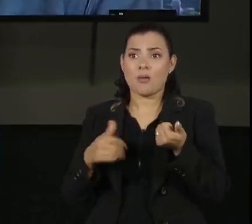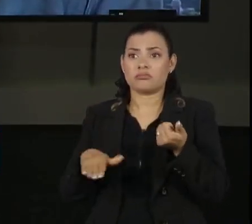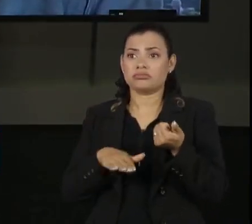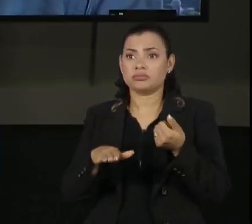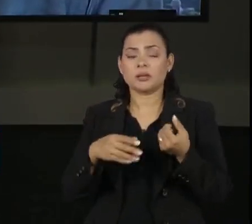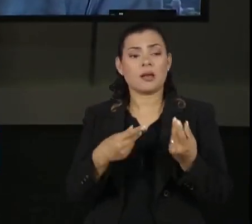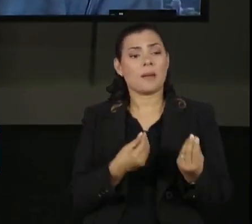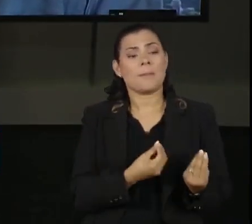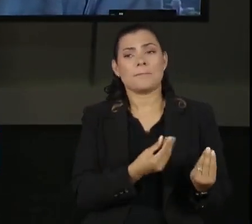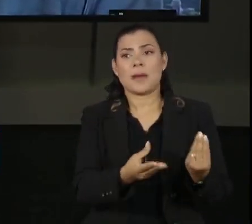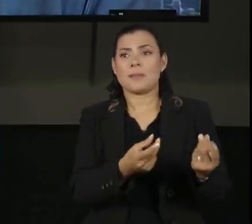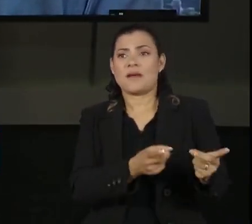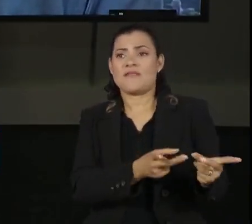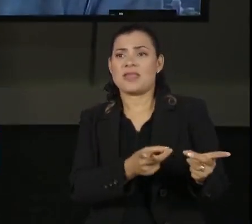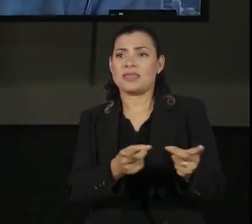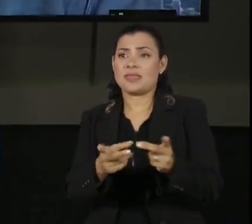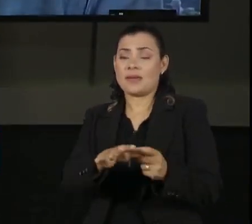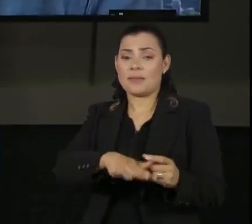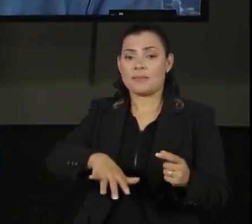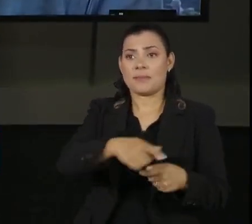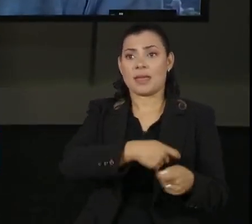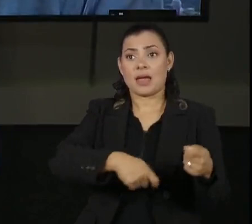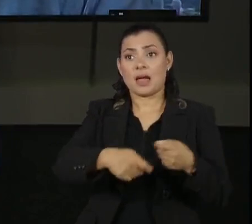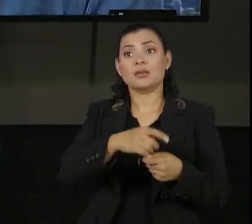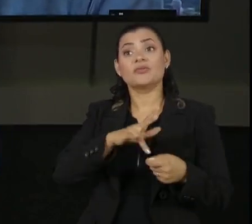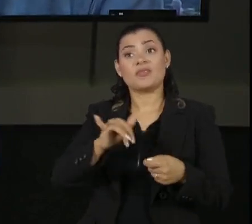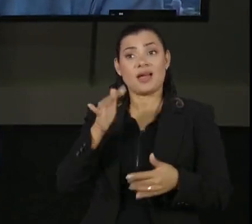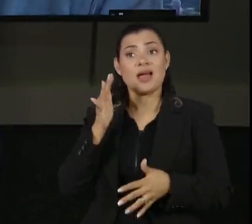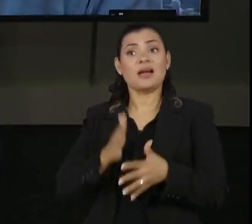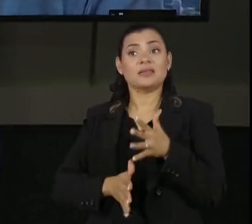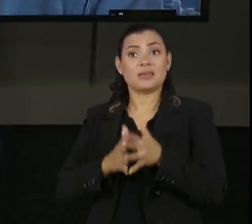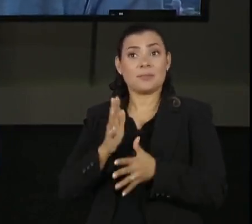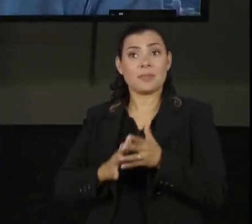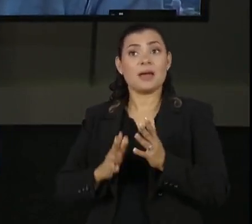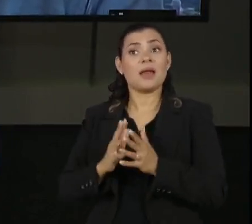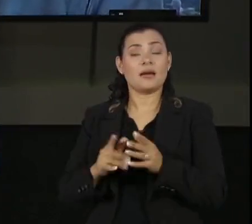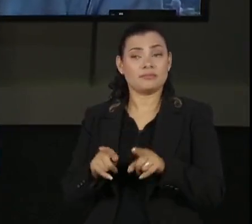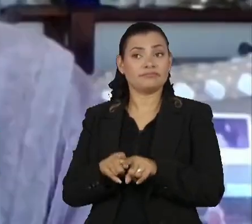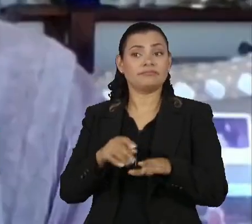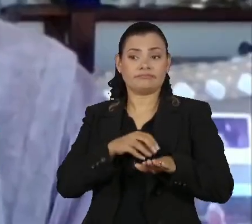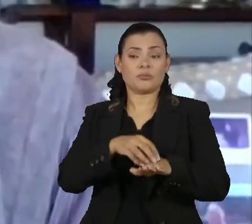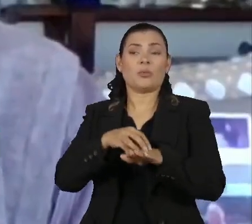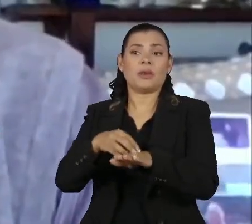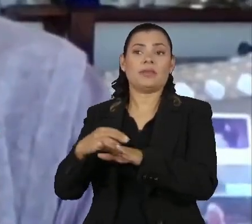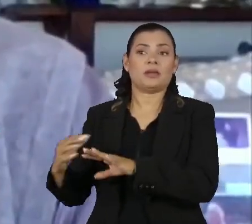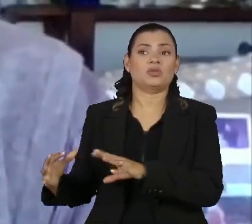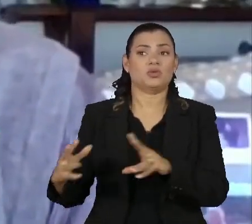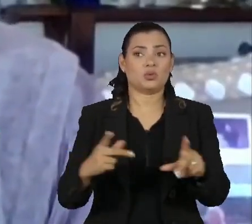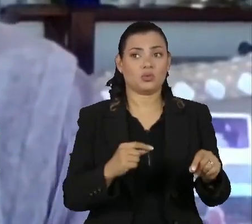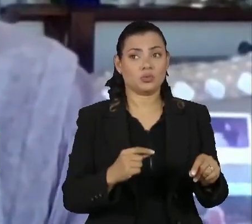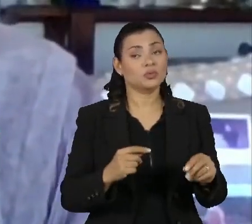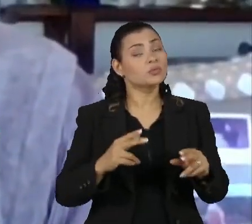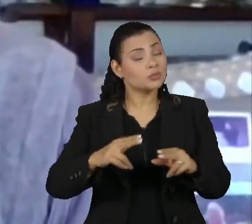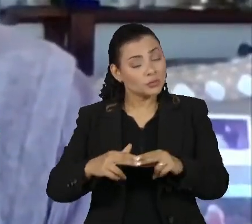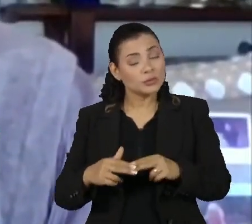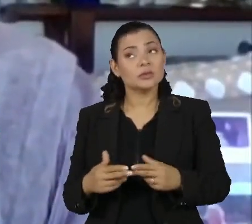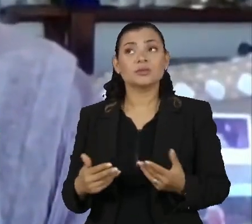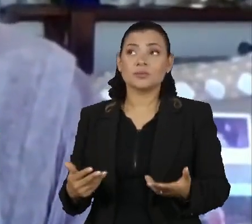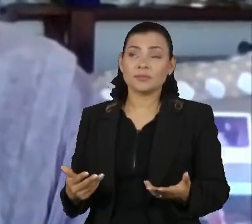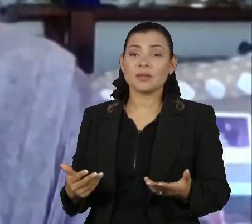vai comprometer ainda mais a mobilidade de todos e privilegiar esta